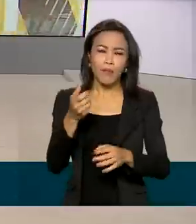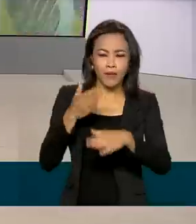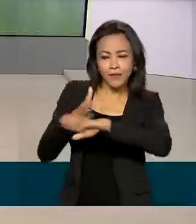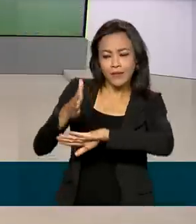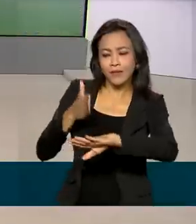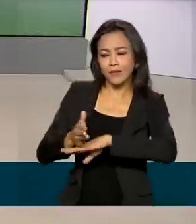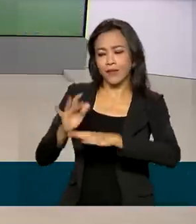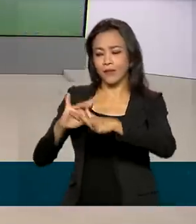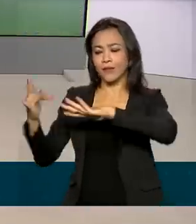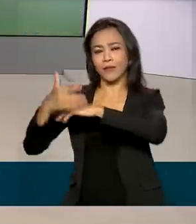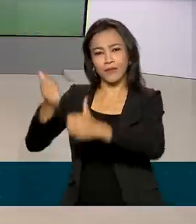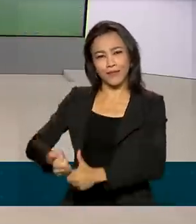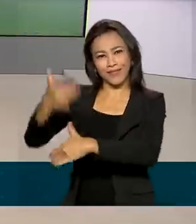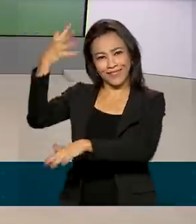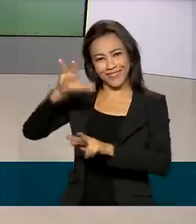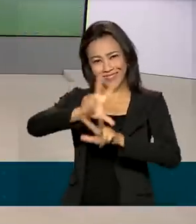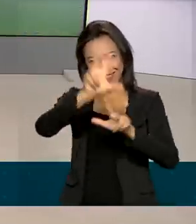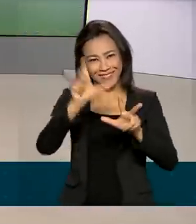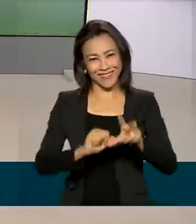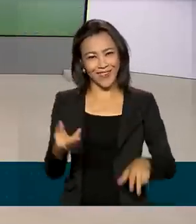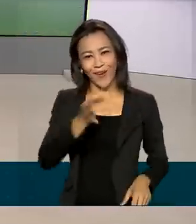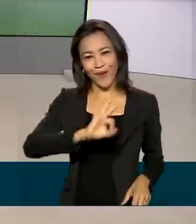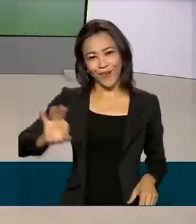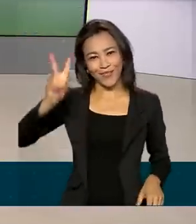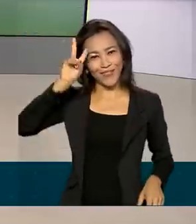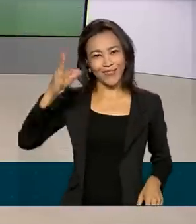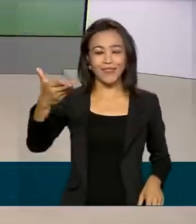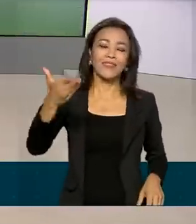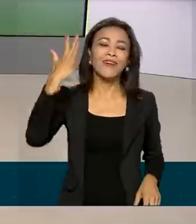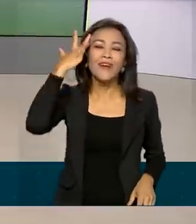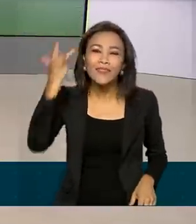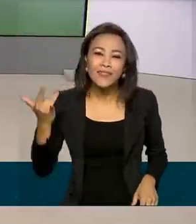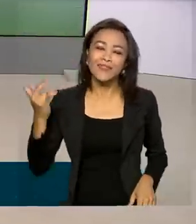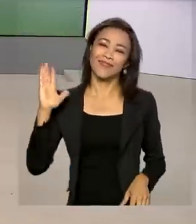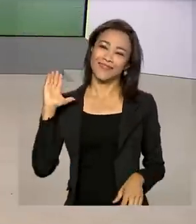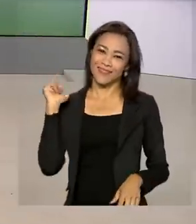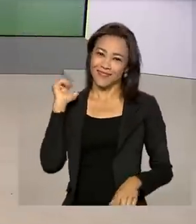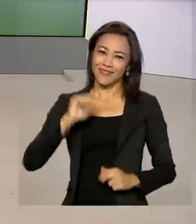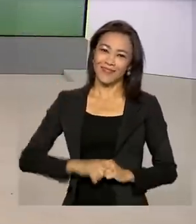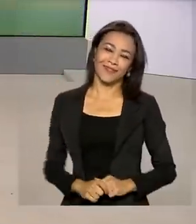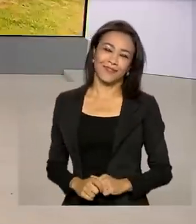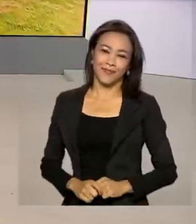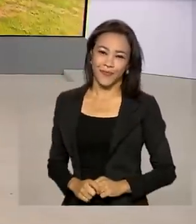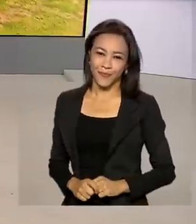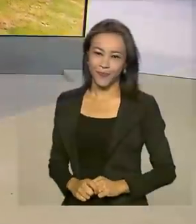acesse as redes sociais da TV Brasil. Uma ótima segunda-feira para você e até amanhã. Tchau, tchau.